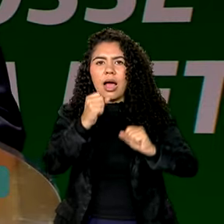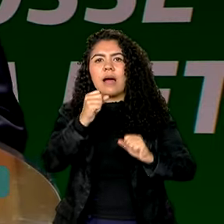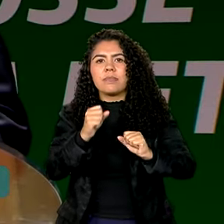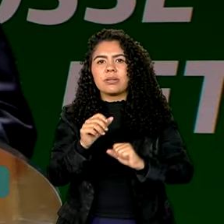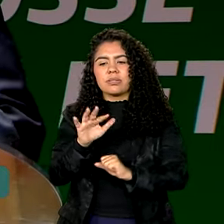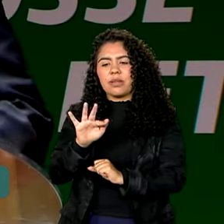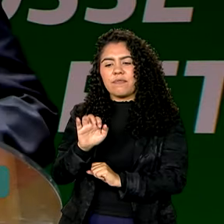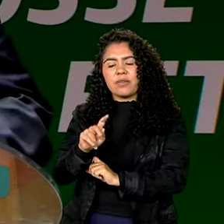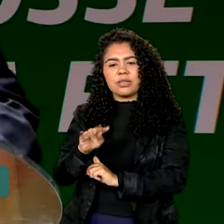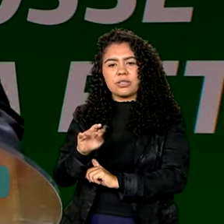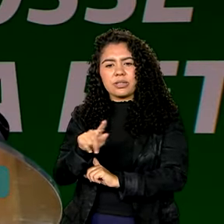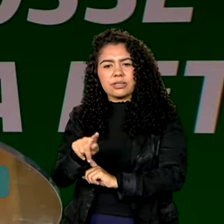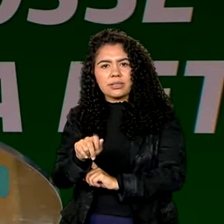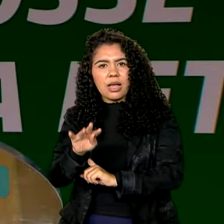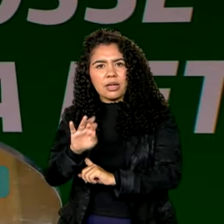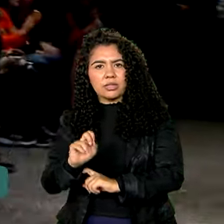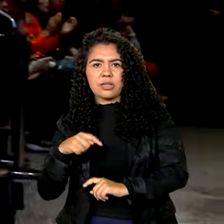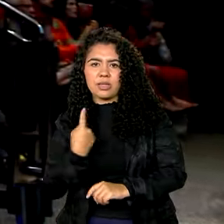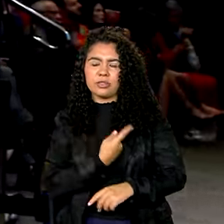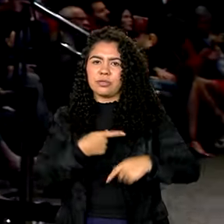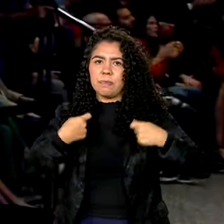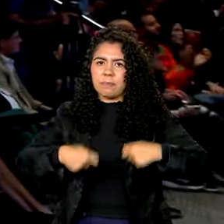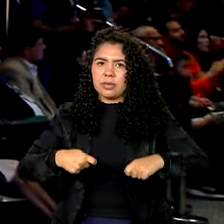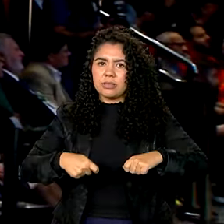precisa para recuperar esse país.